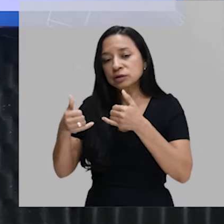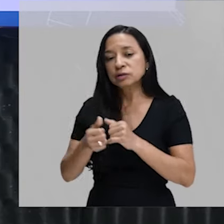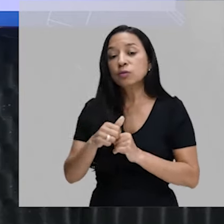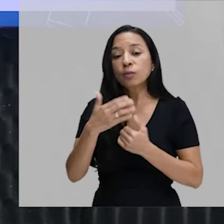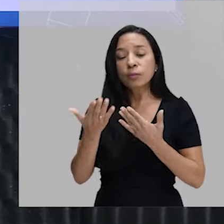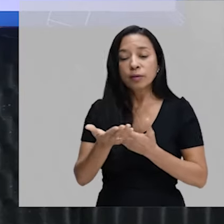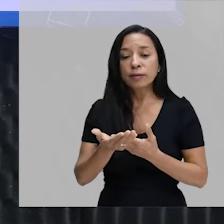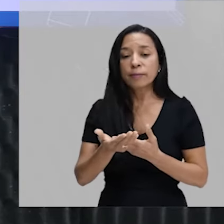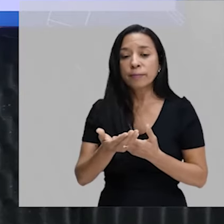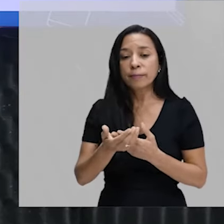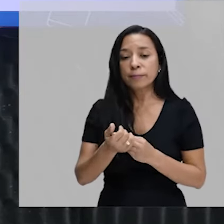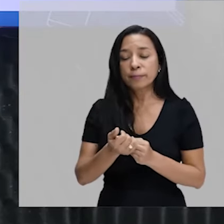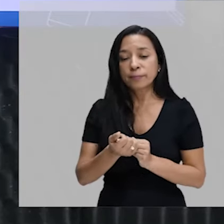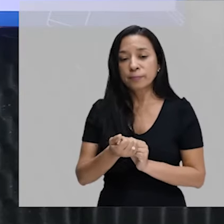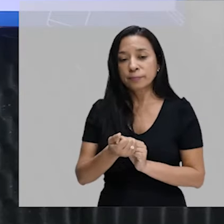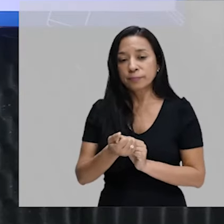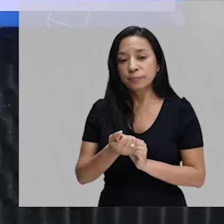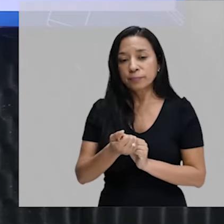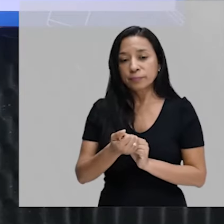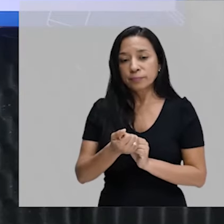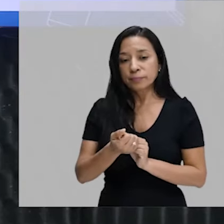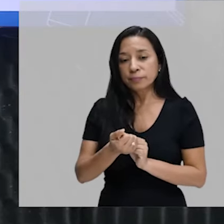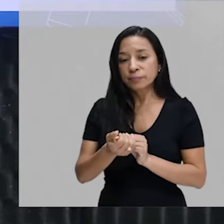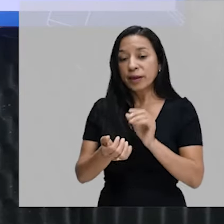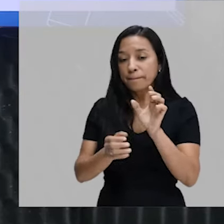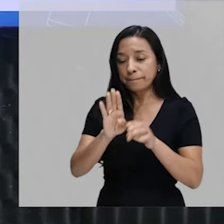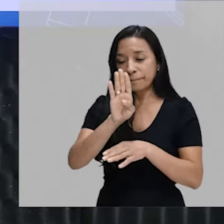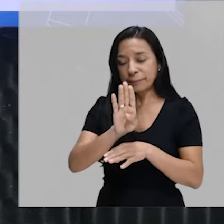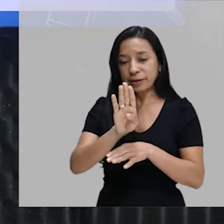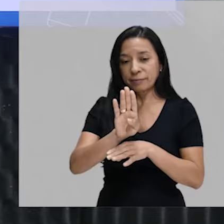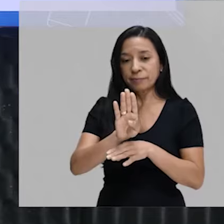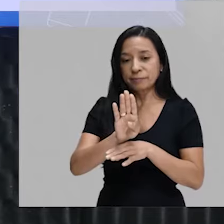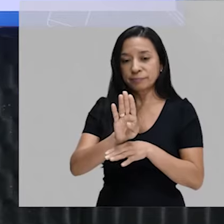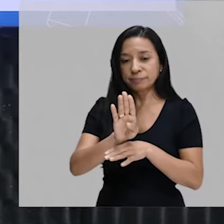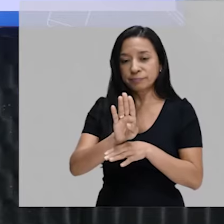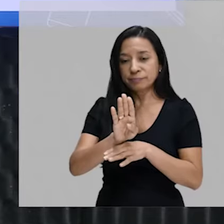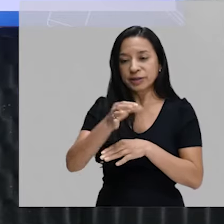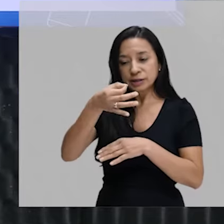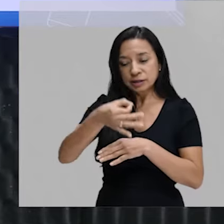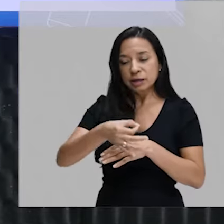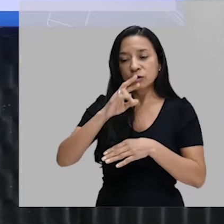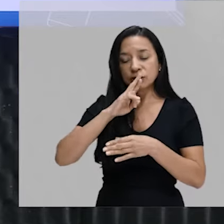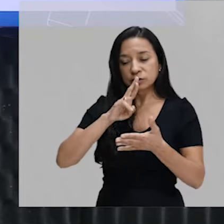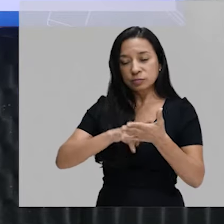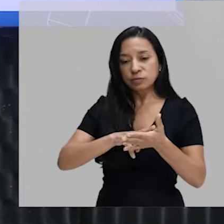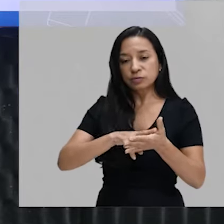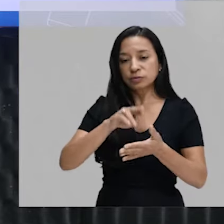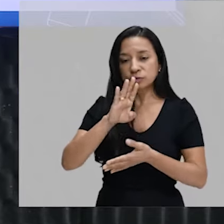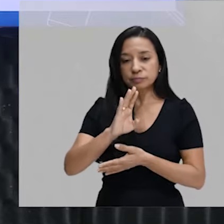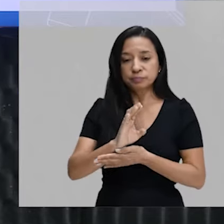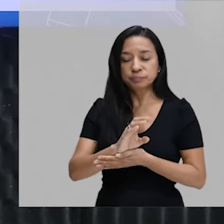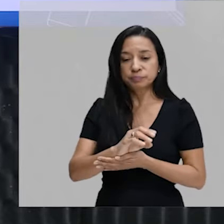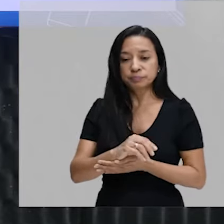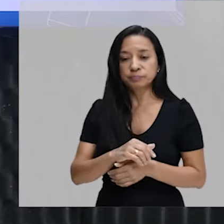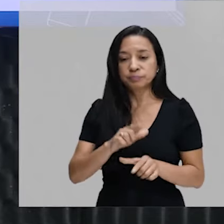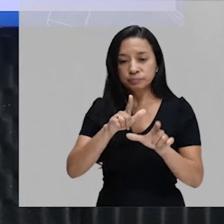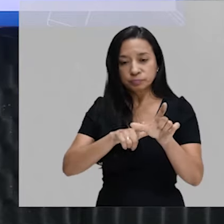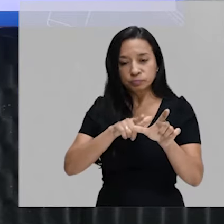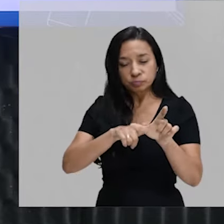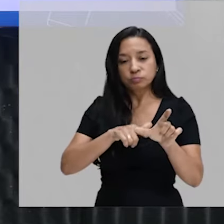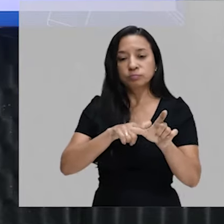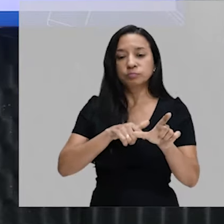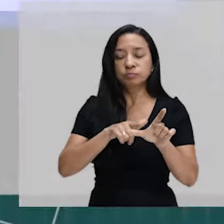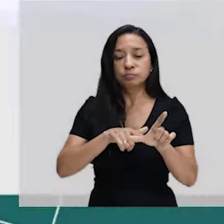Então, a primeira palavra é lisossomo. A segunda palavra é corpo residual ou vaculo